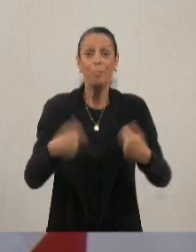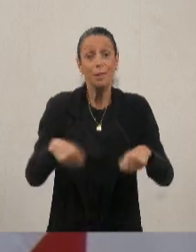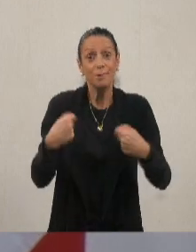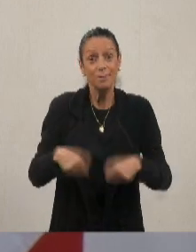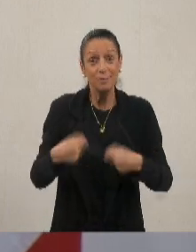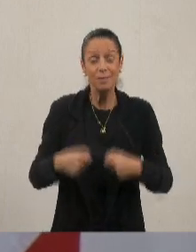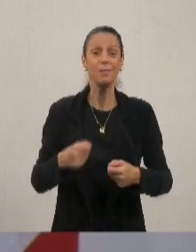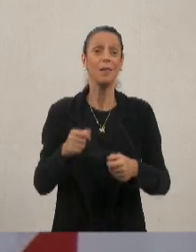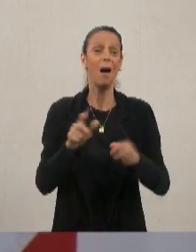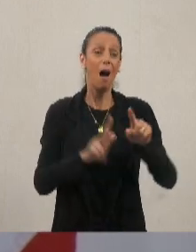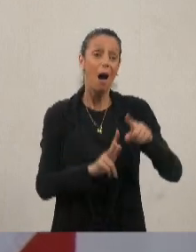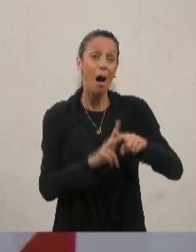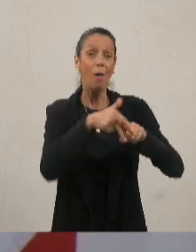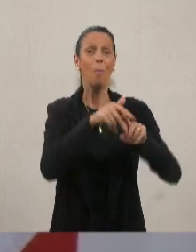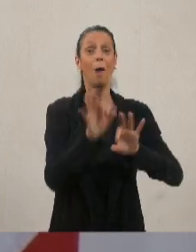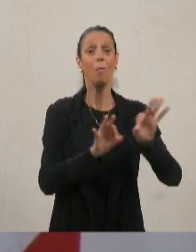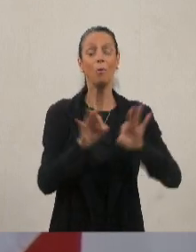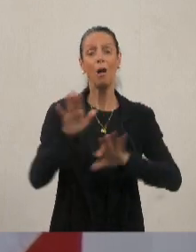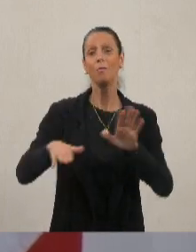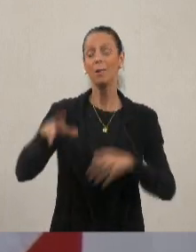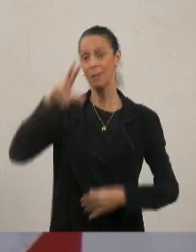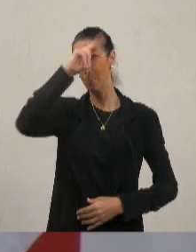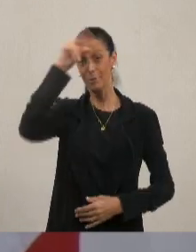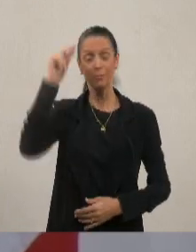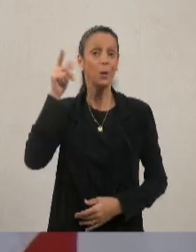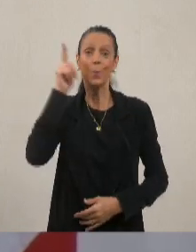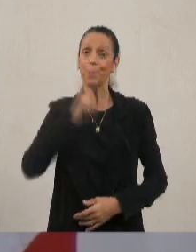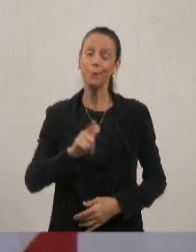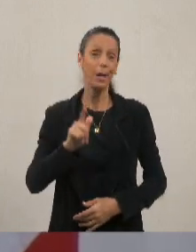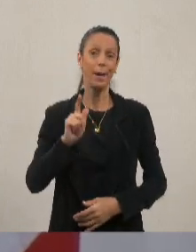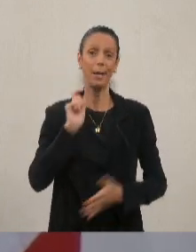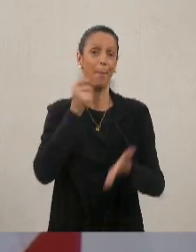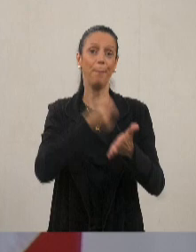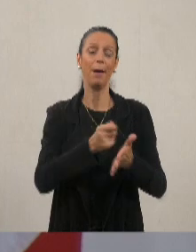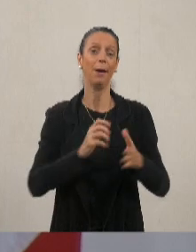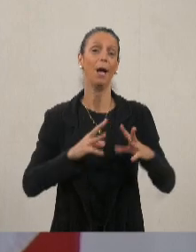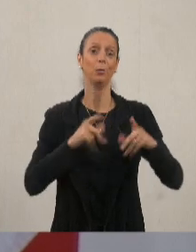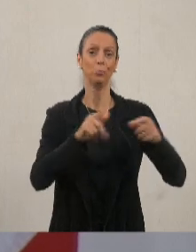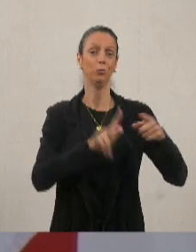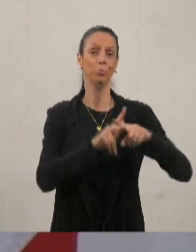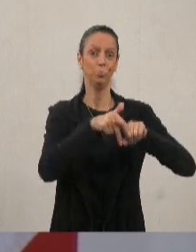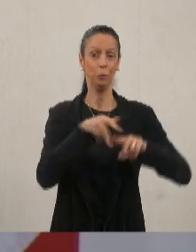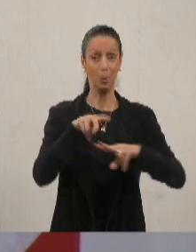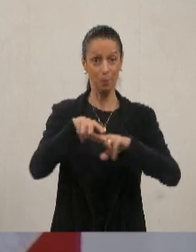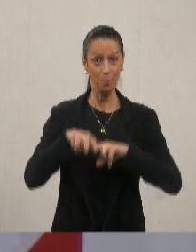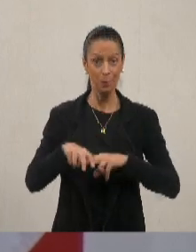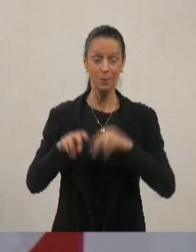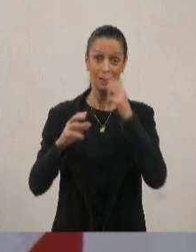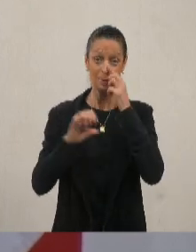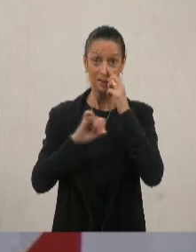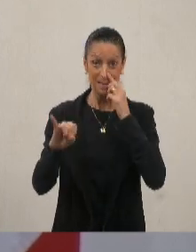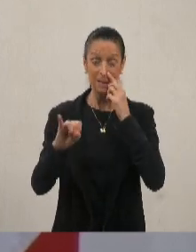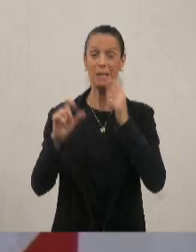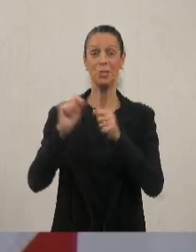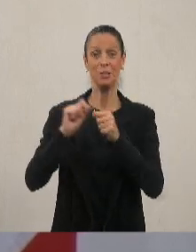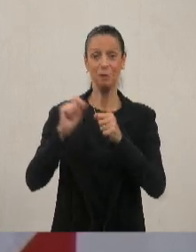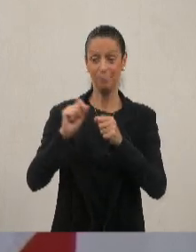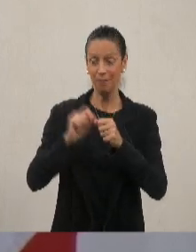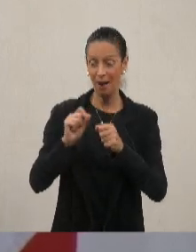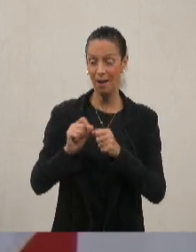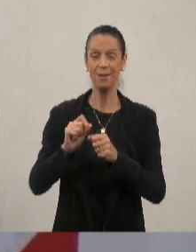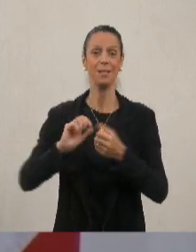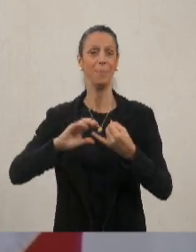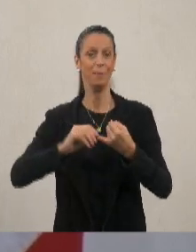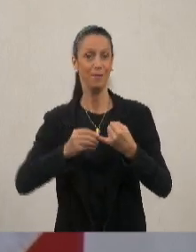o município, se torna, às vezes, até inviável de fazer. Então, é com a feijoada dessa aí que consegue arrumar ali um todozinho que está